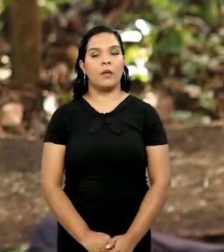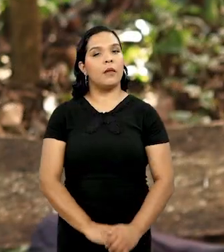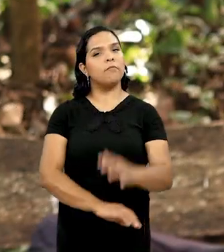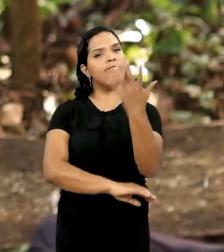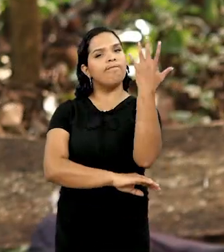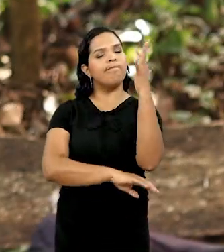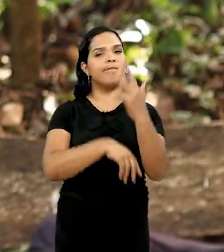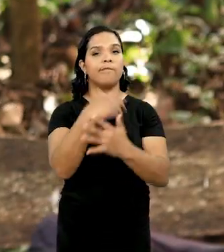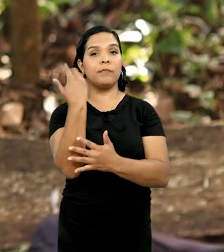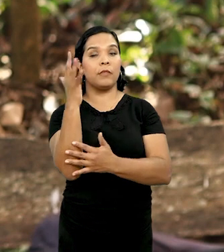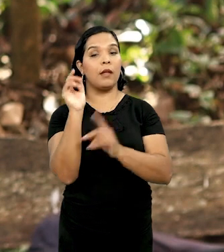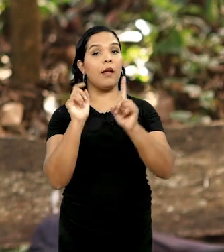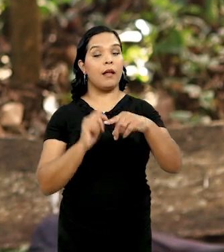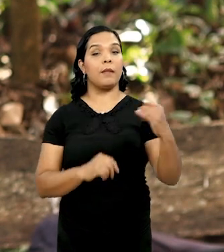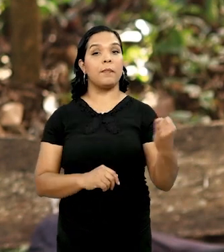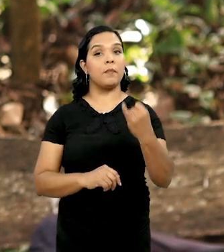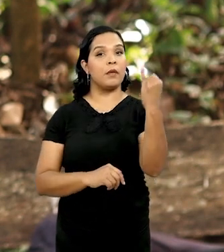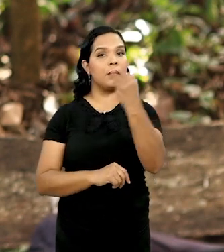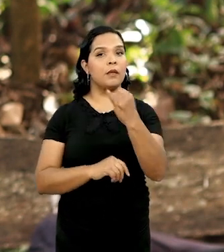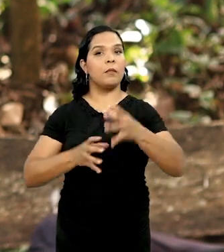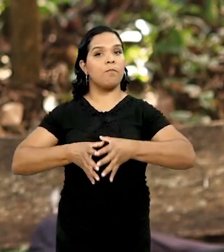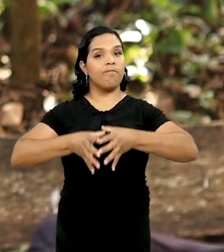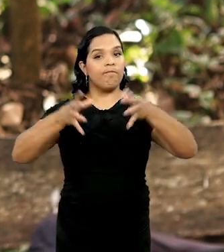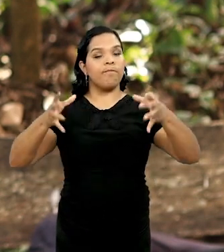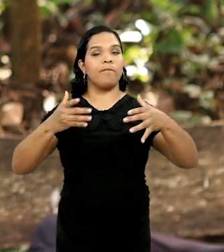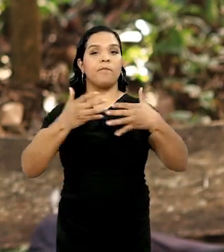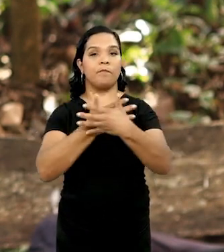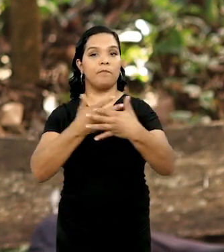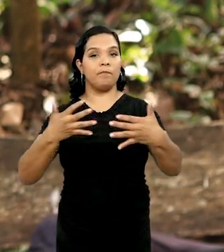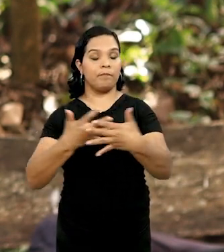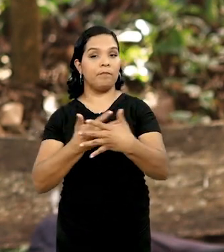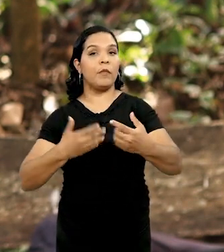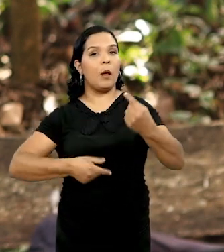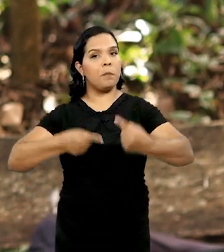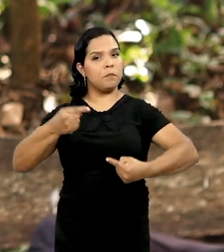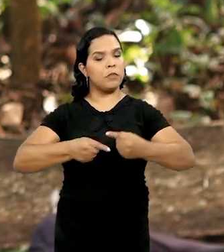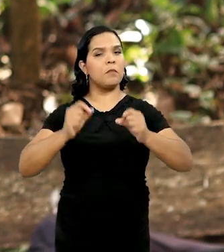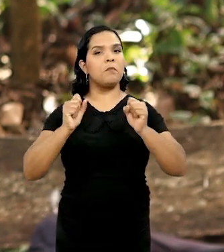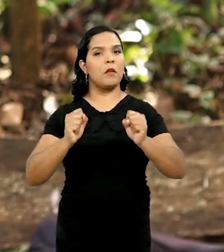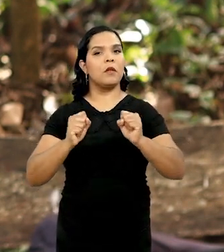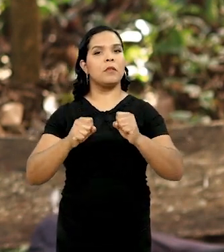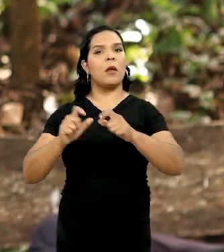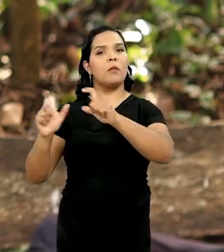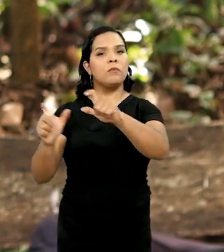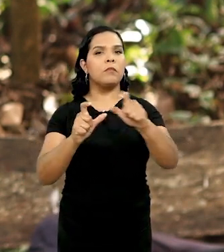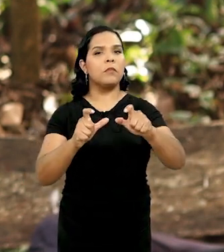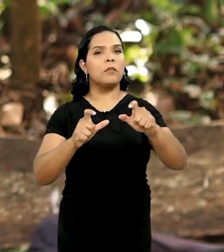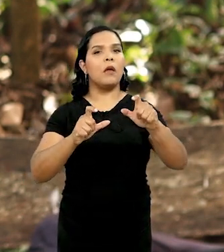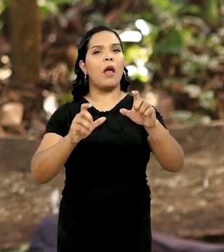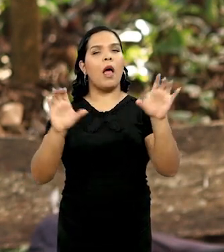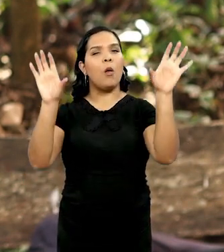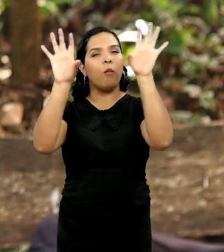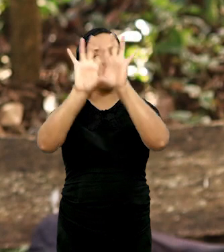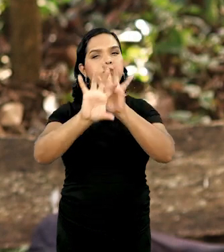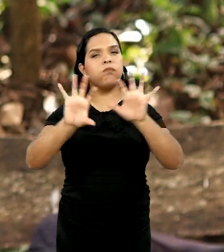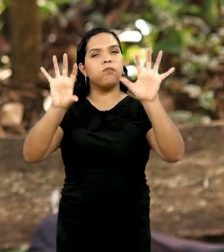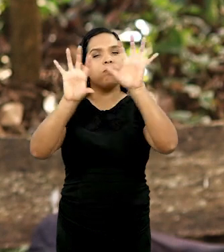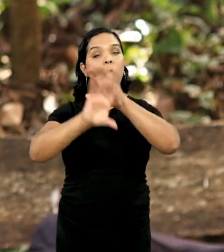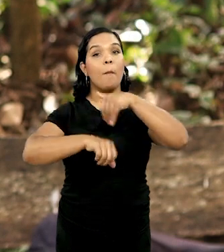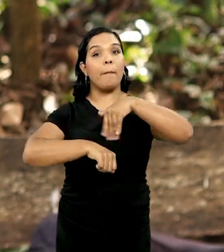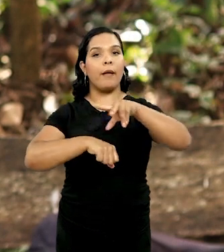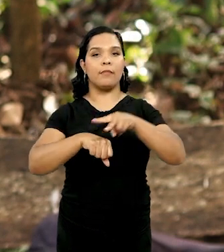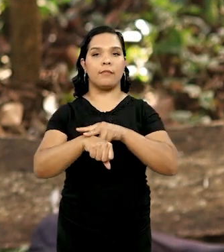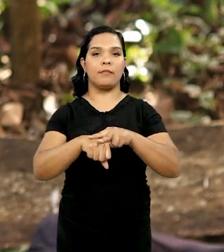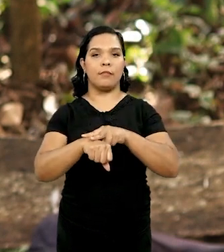A arborização é um fator importante para as grandes cidades. Esse tipo de política pode tornar os ambientes cinzentos das metrópoles